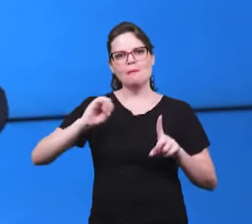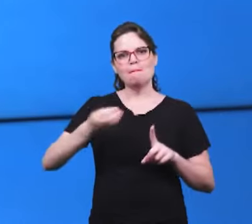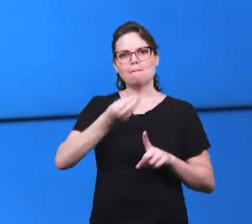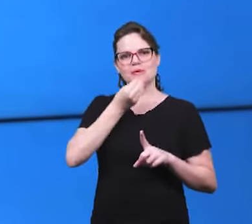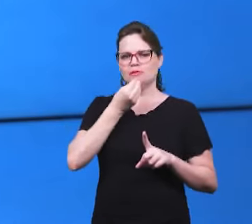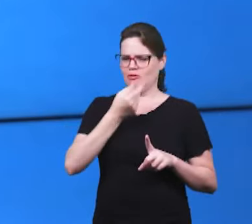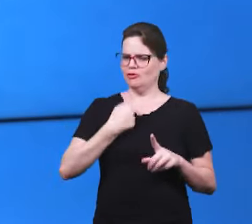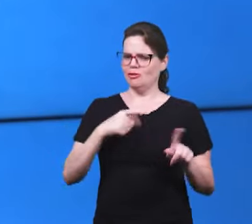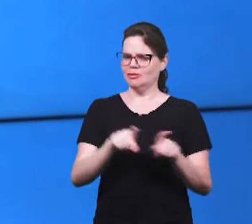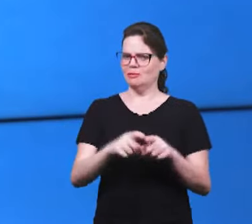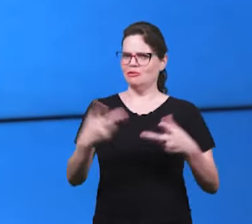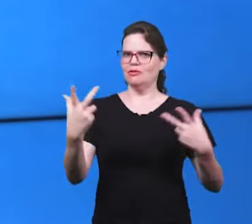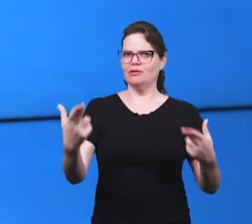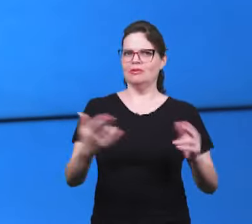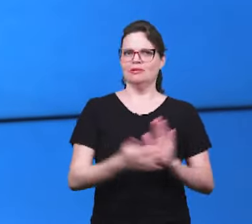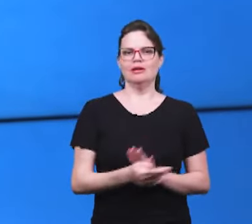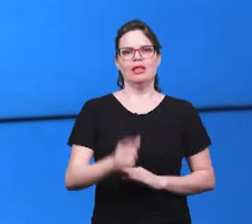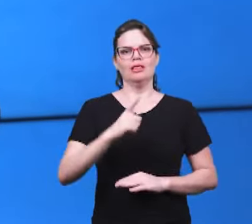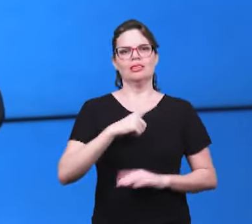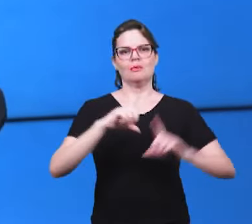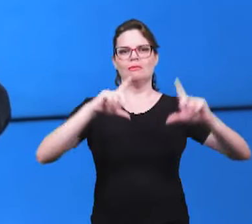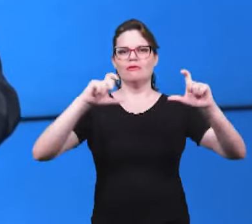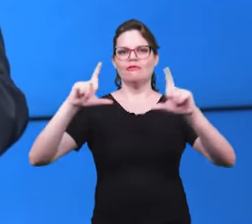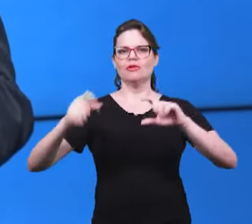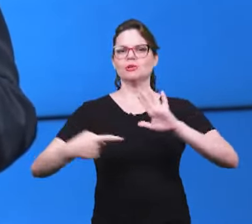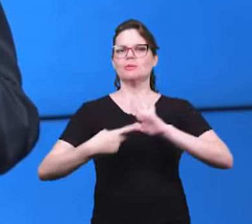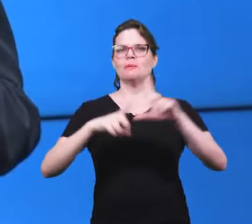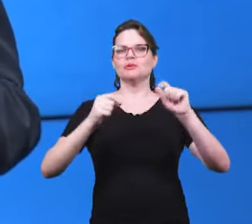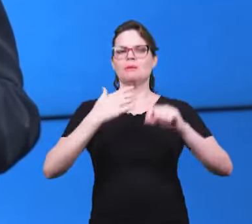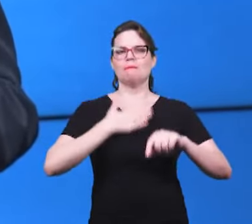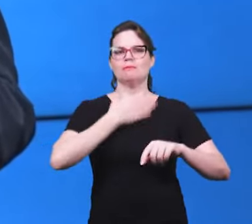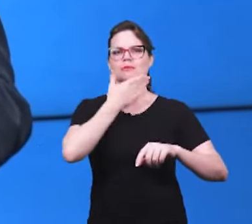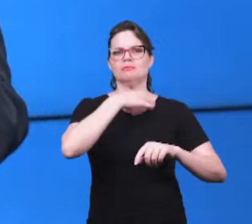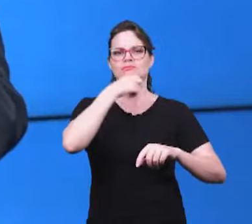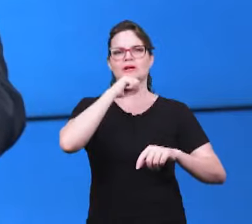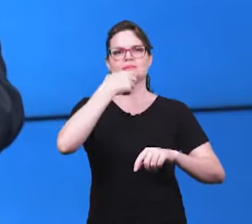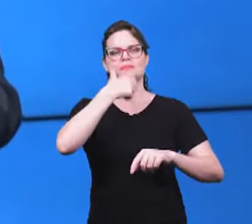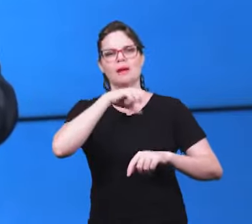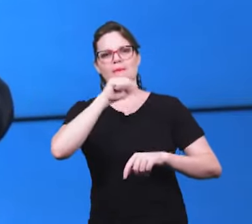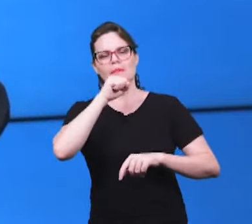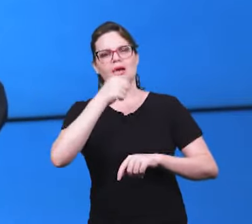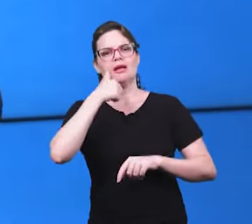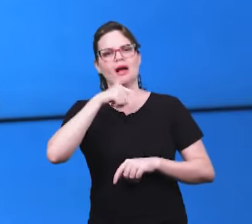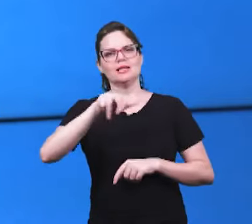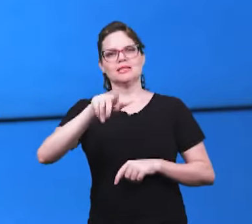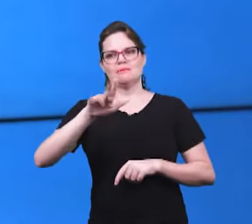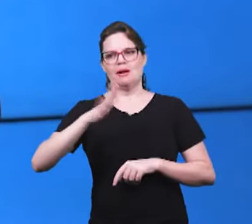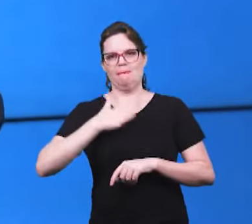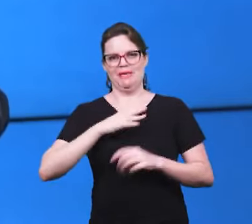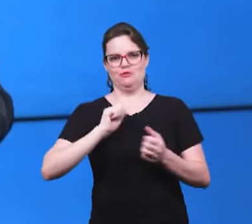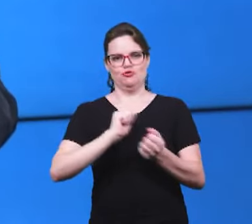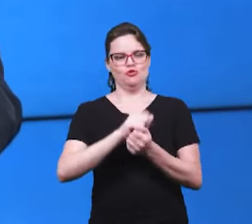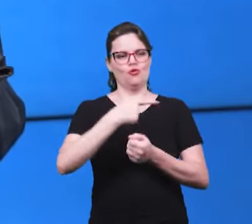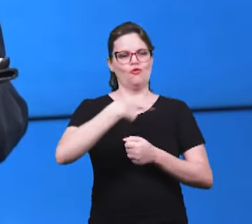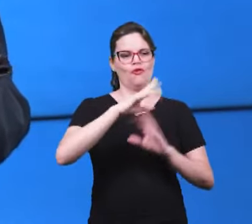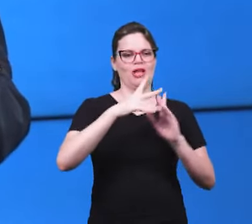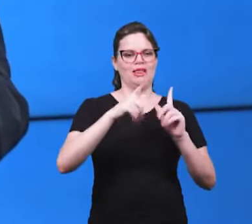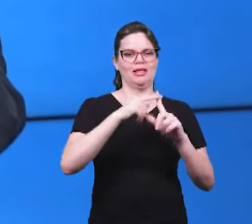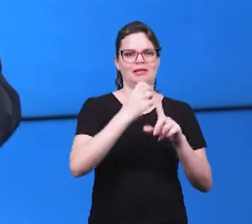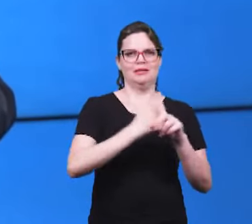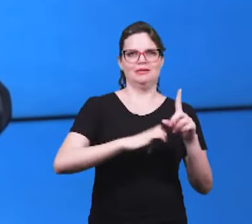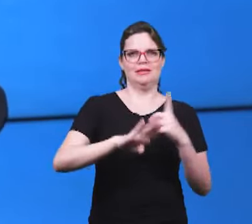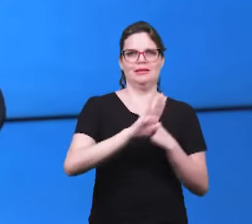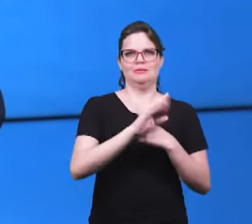tive também na minha vida eu tenho uma fotografia que mostra a presença do meu pai minha mãe minhas irmãs mais velhas meus irmãos mais